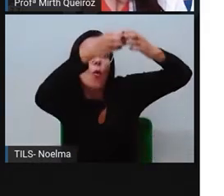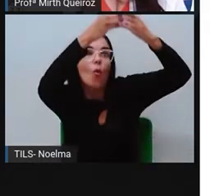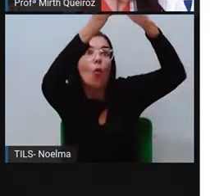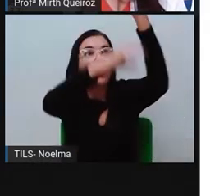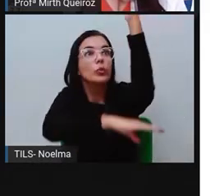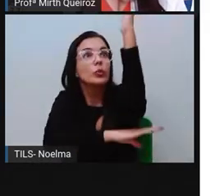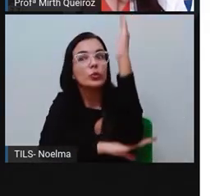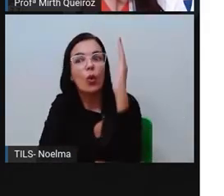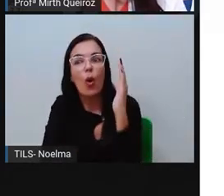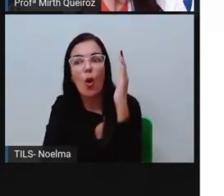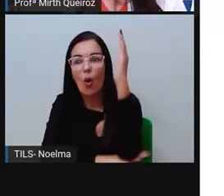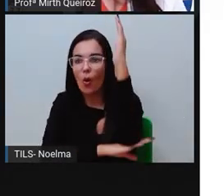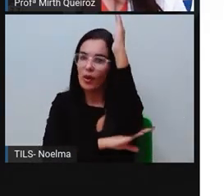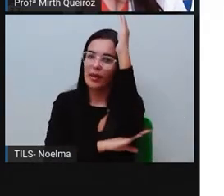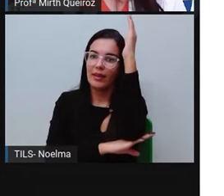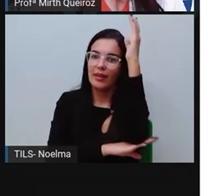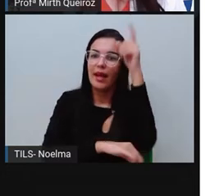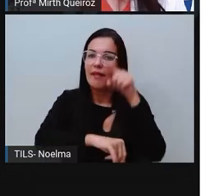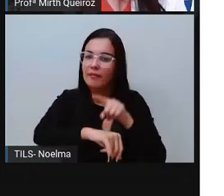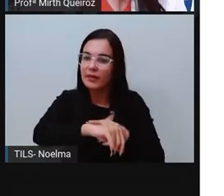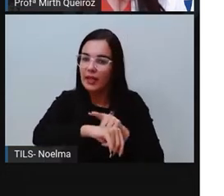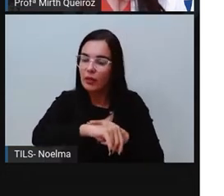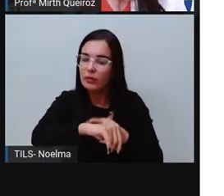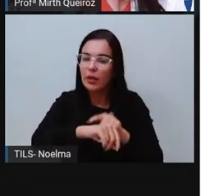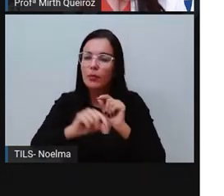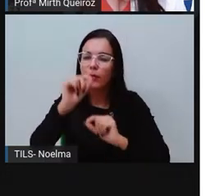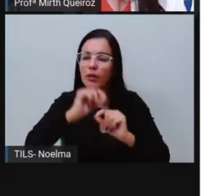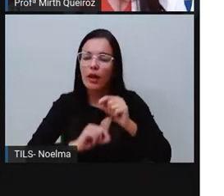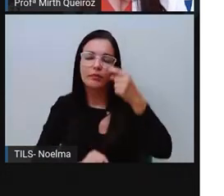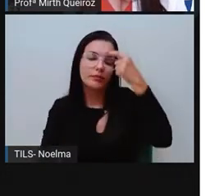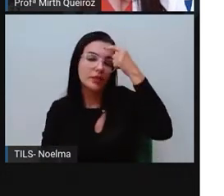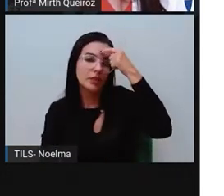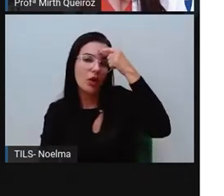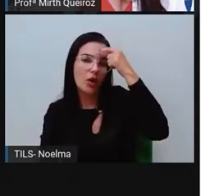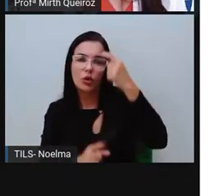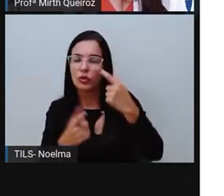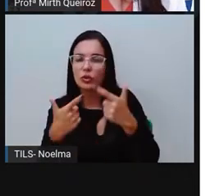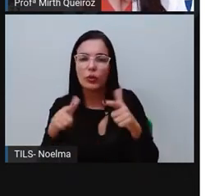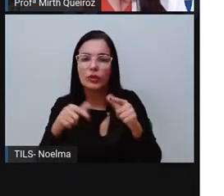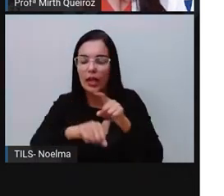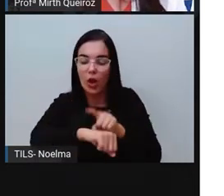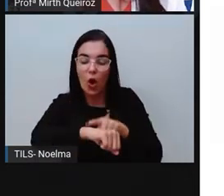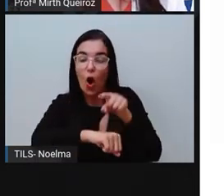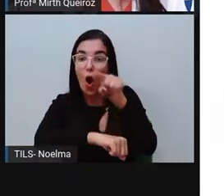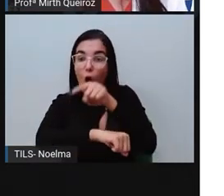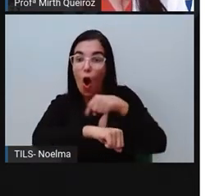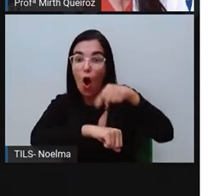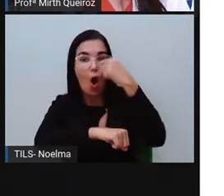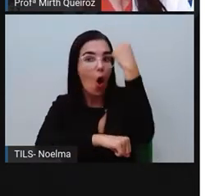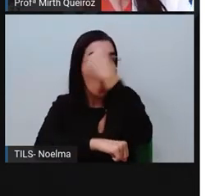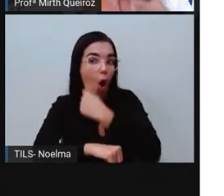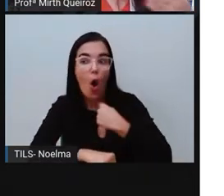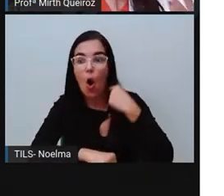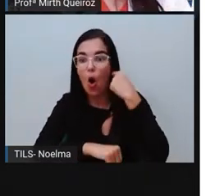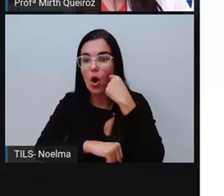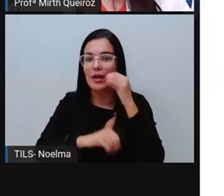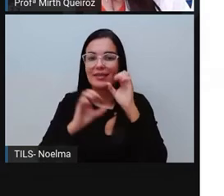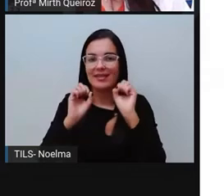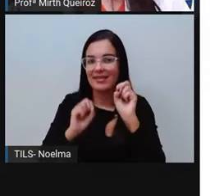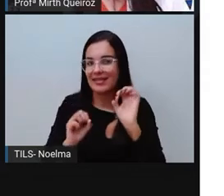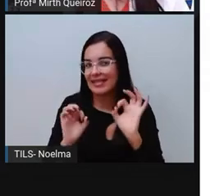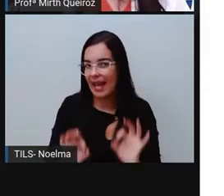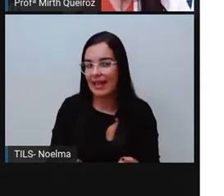psicológico, não é tempo cronológico, Até porque a gente utiliza nos contos de fada, era uma